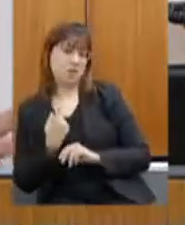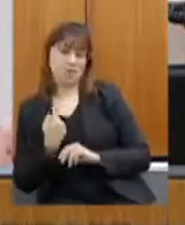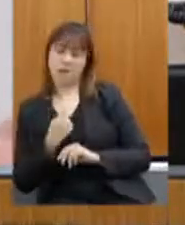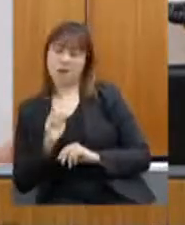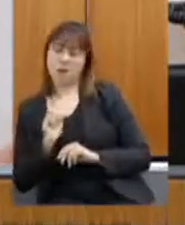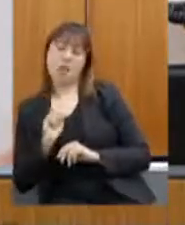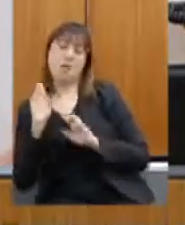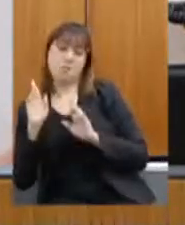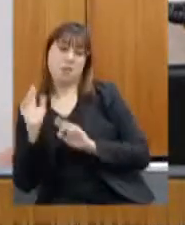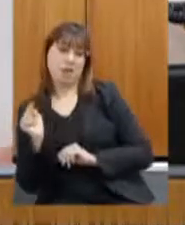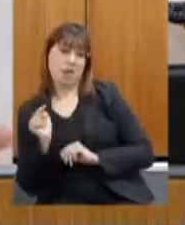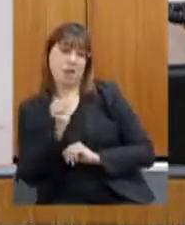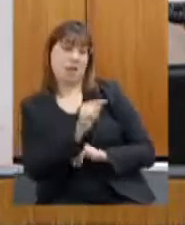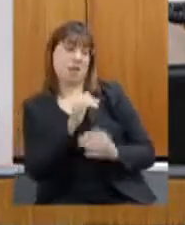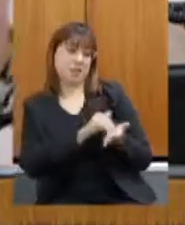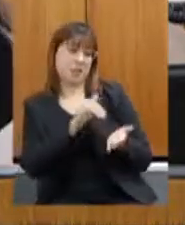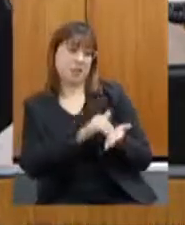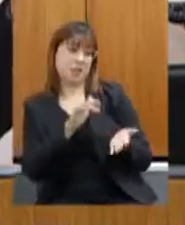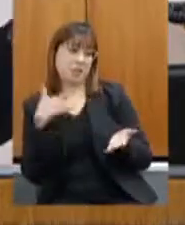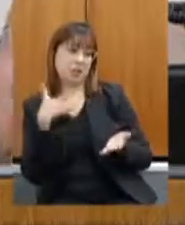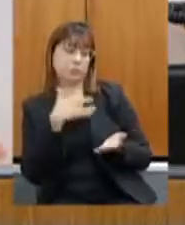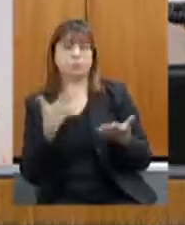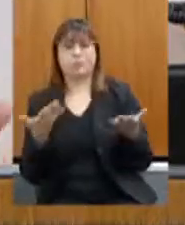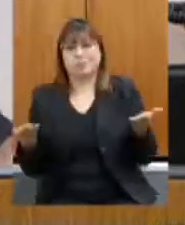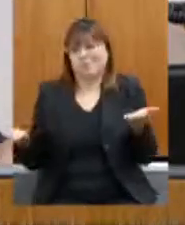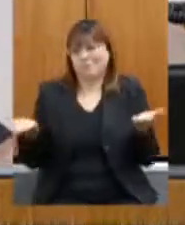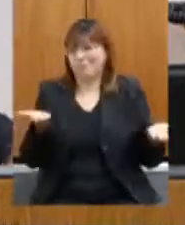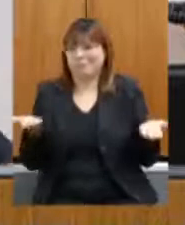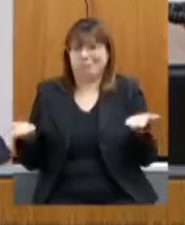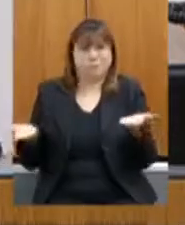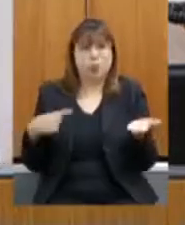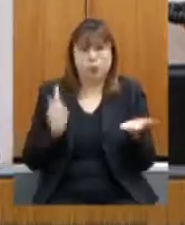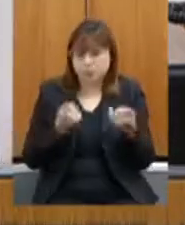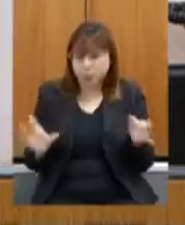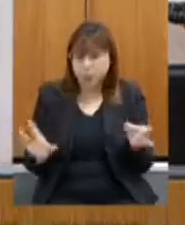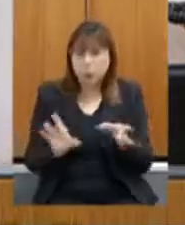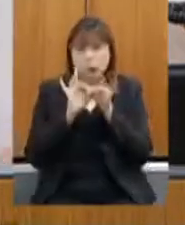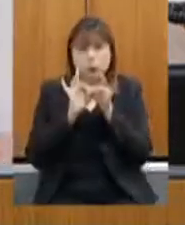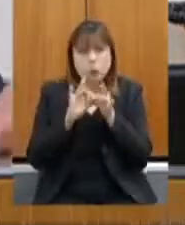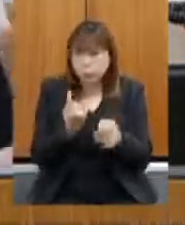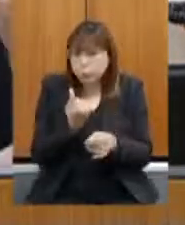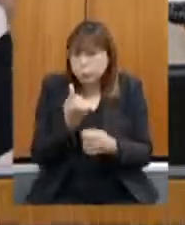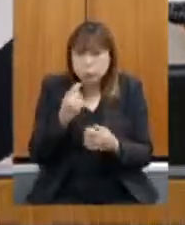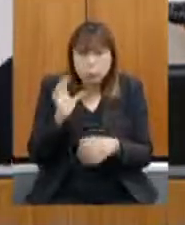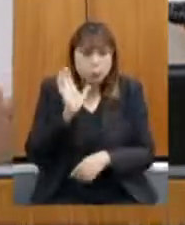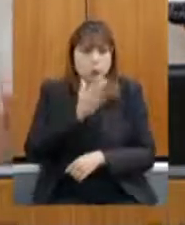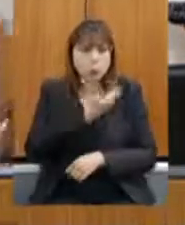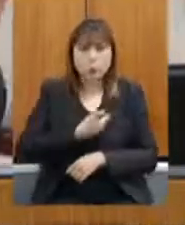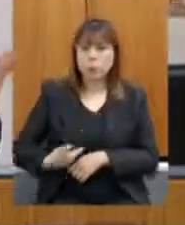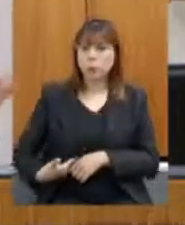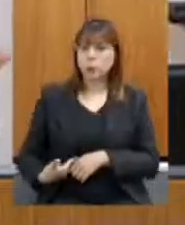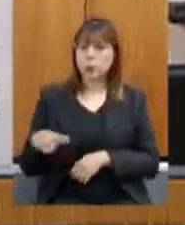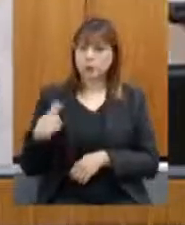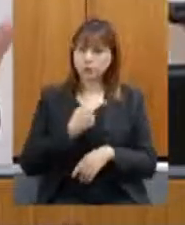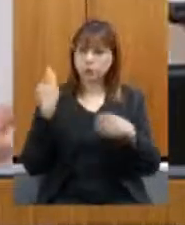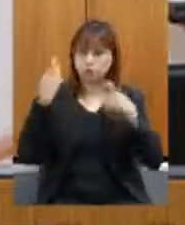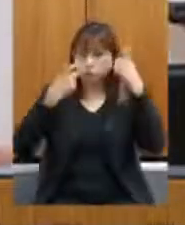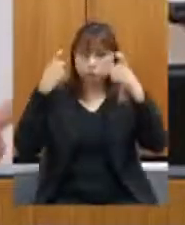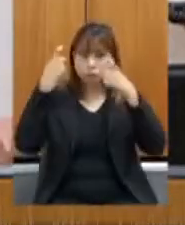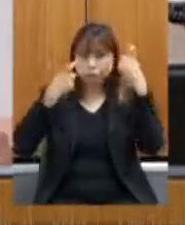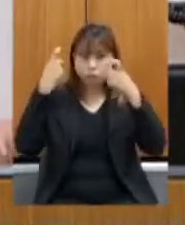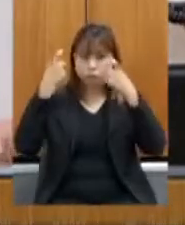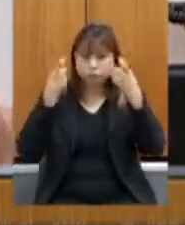isso é responsabilidade da Secretaria de Saúde. Nós temos que unir, nós somos um governo só, nós estamos preocupados com o